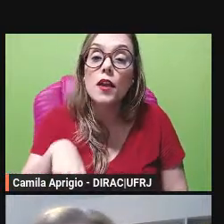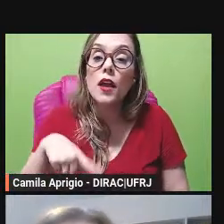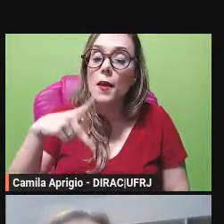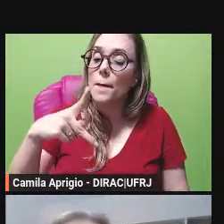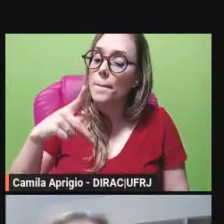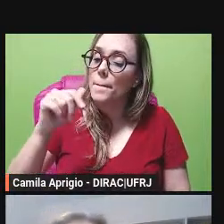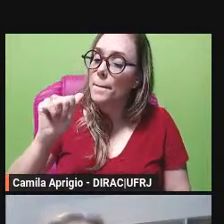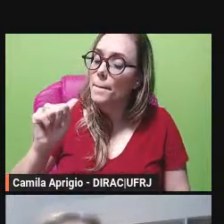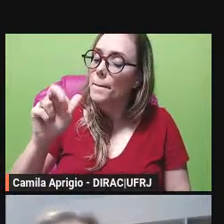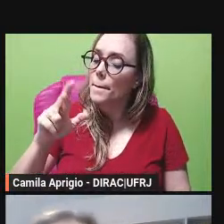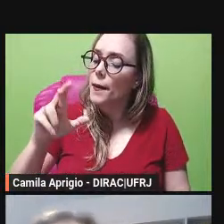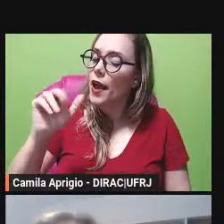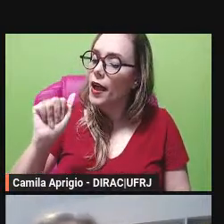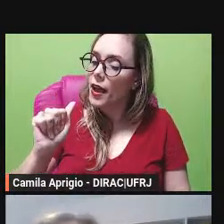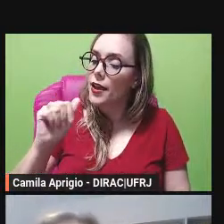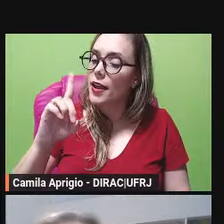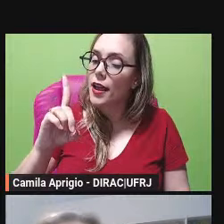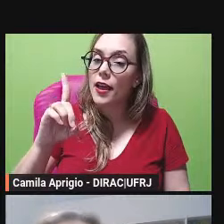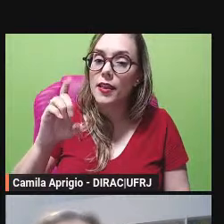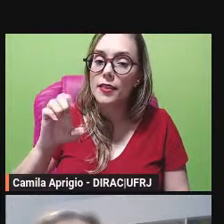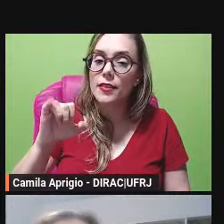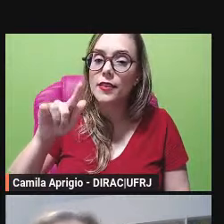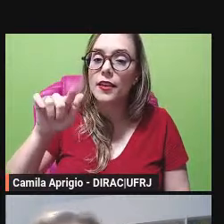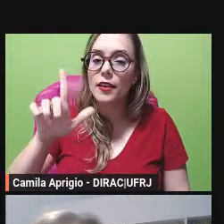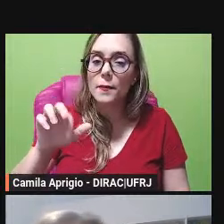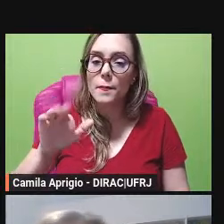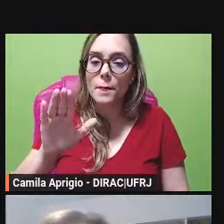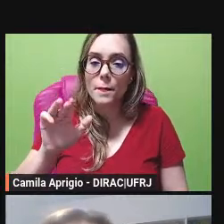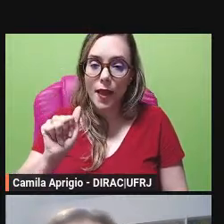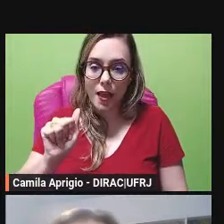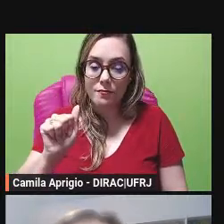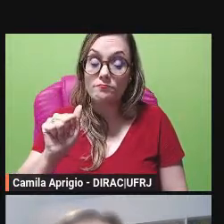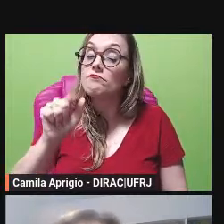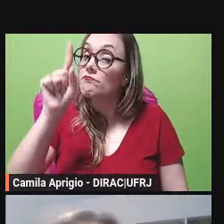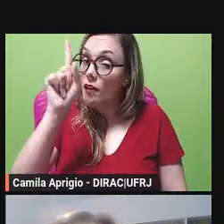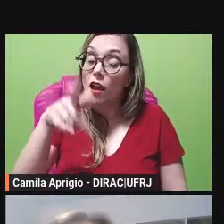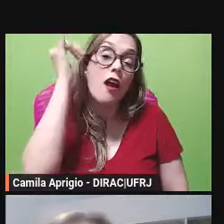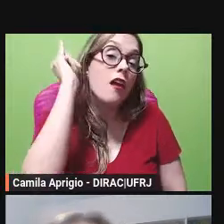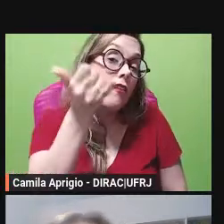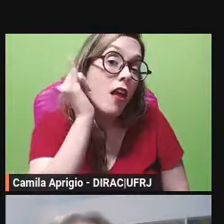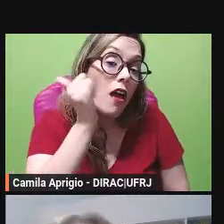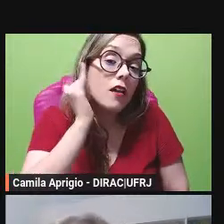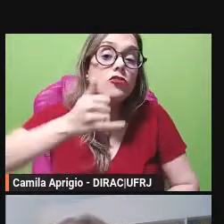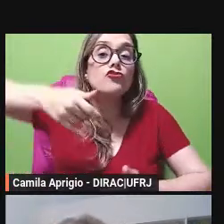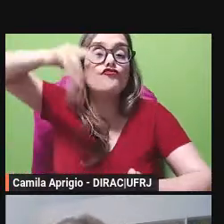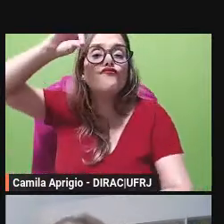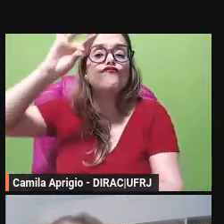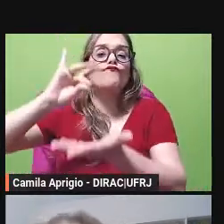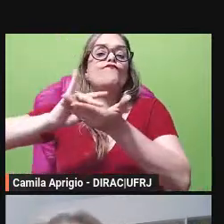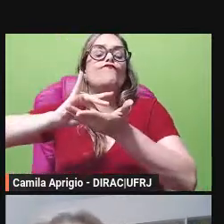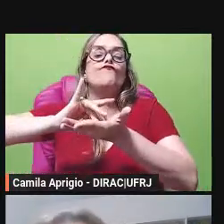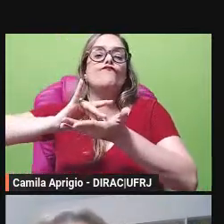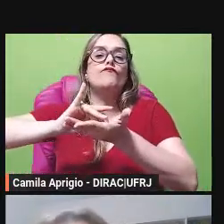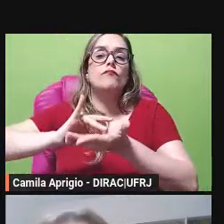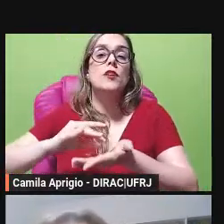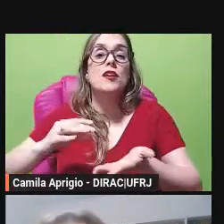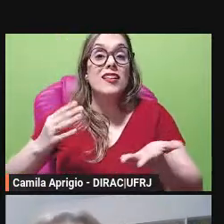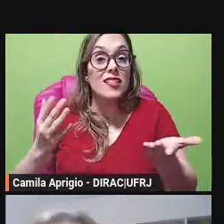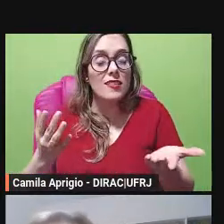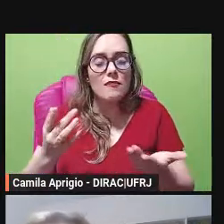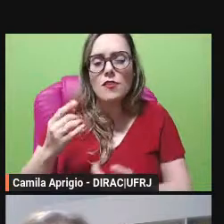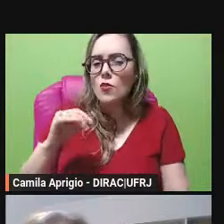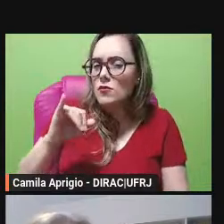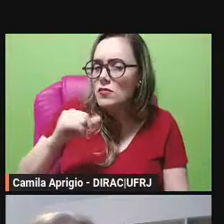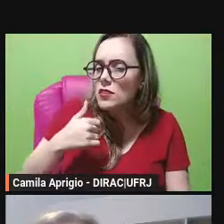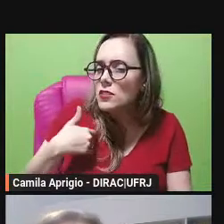é uma narrativa de fato real então o falante quando quer quer argumentar em favor